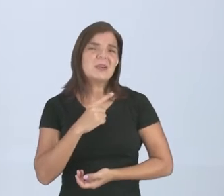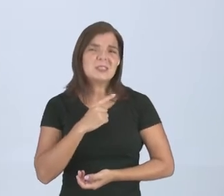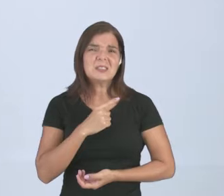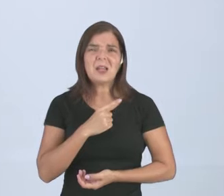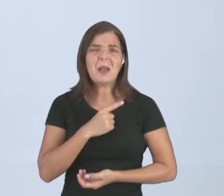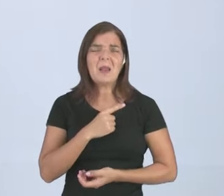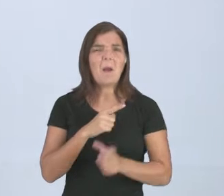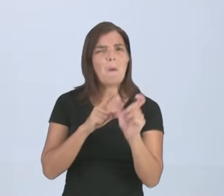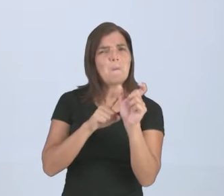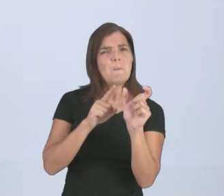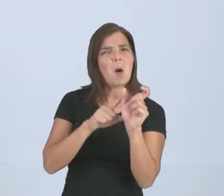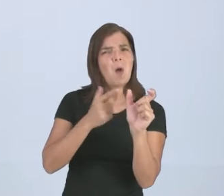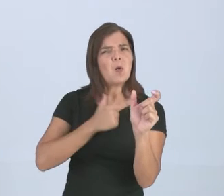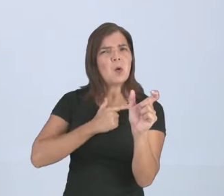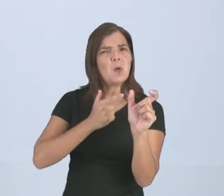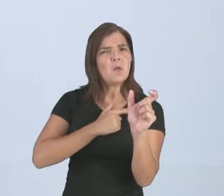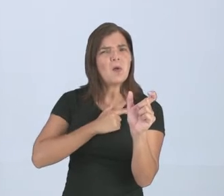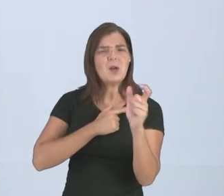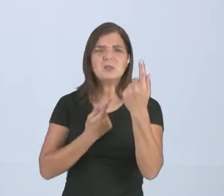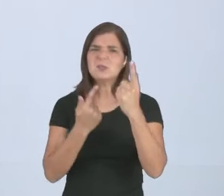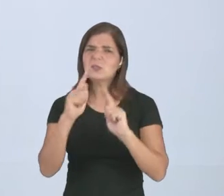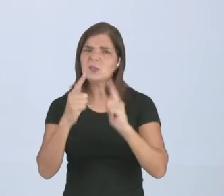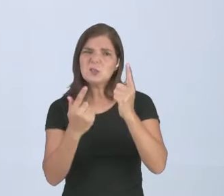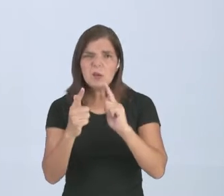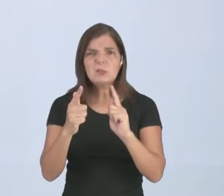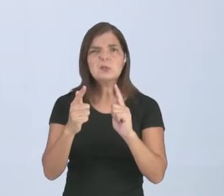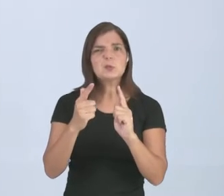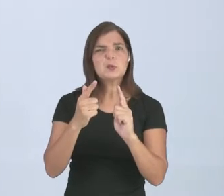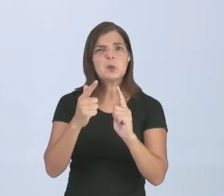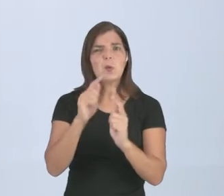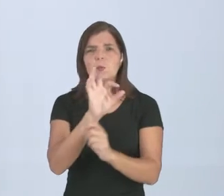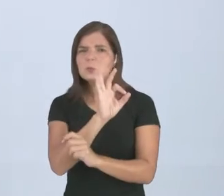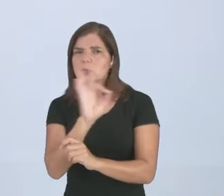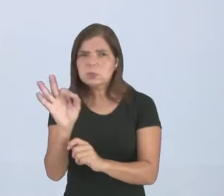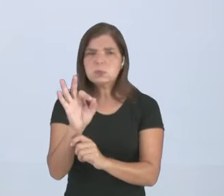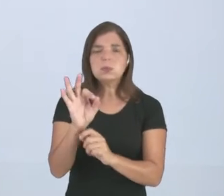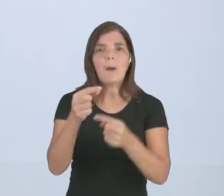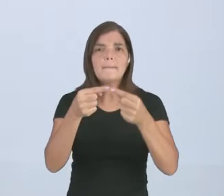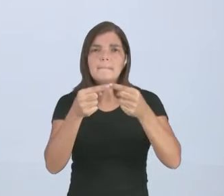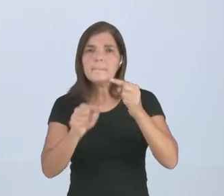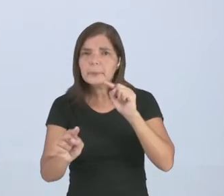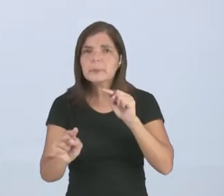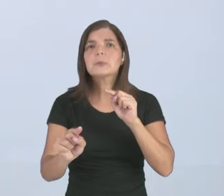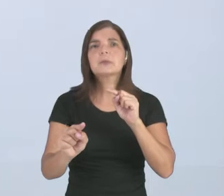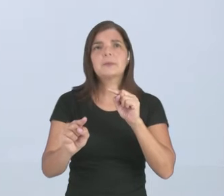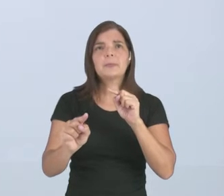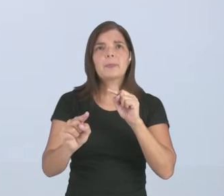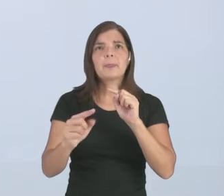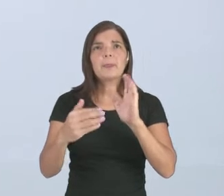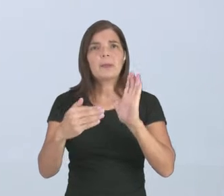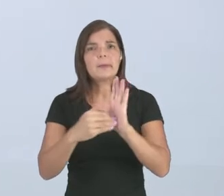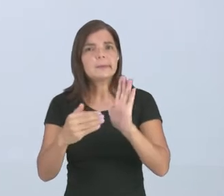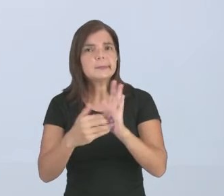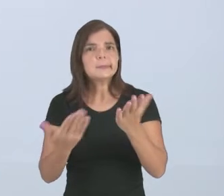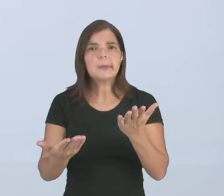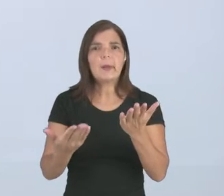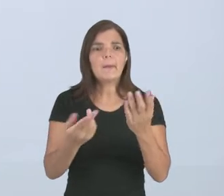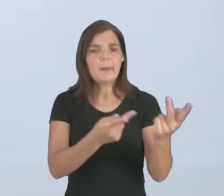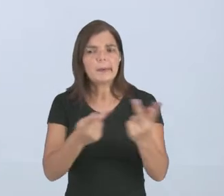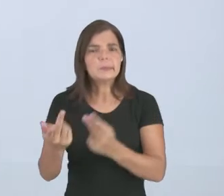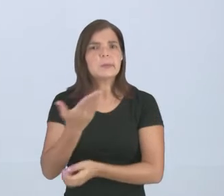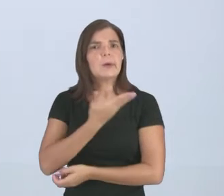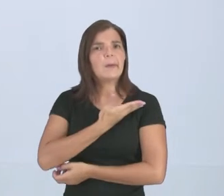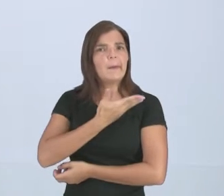palavrões, gestos indecorosos, né? Proibições, até pra receber amigos,